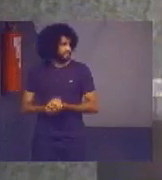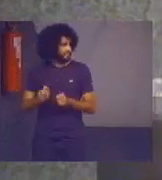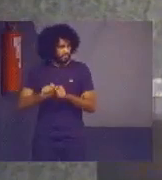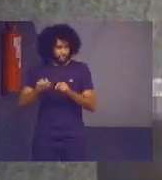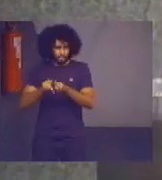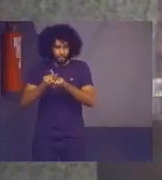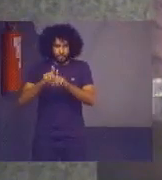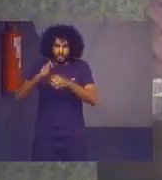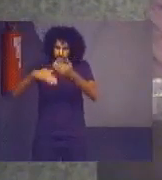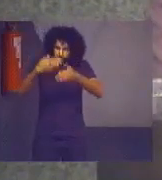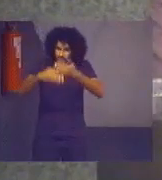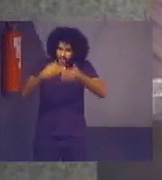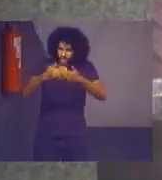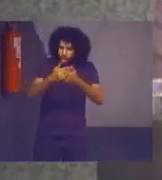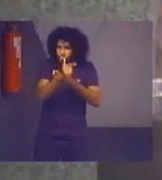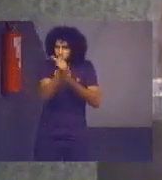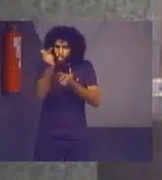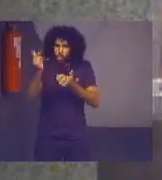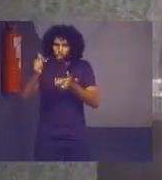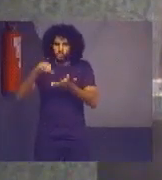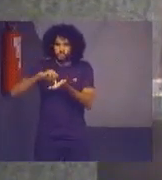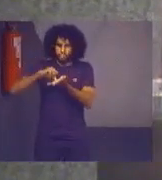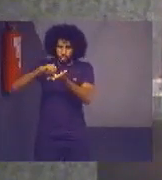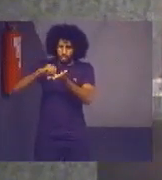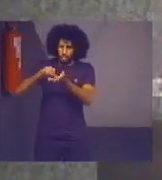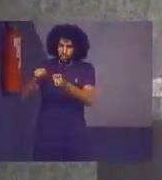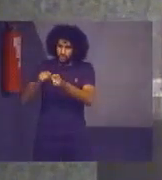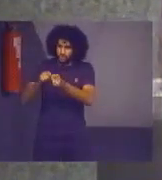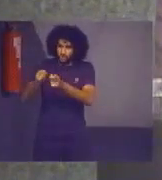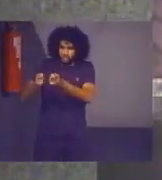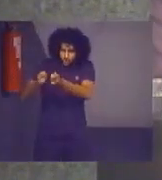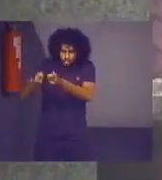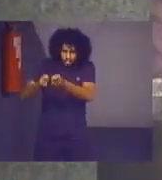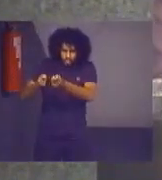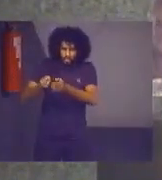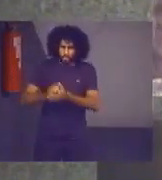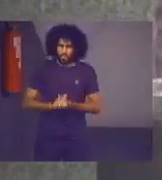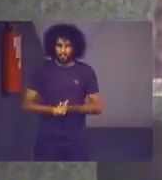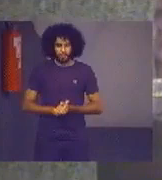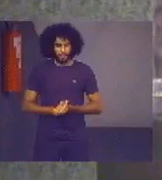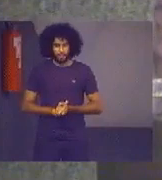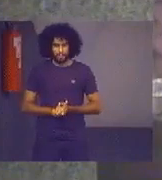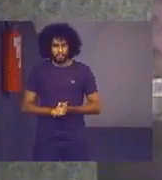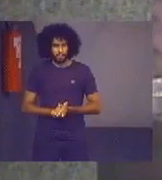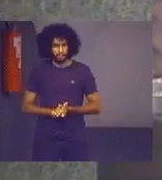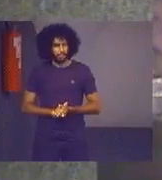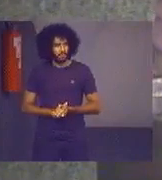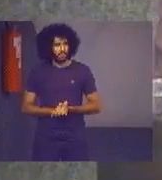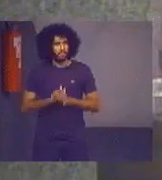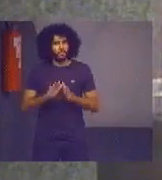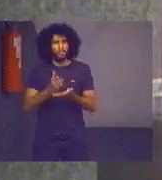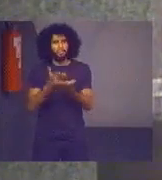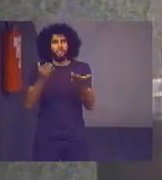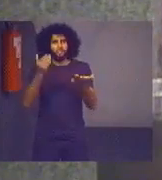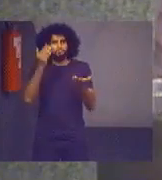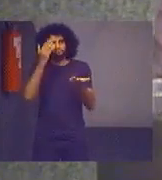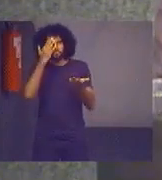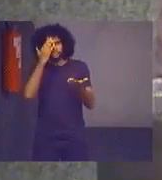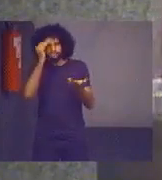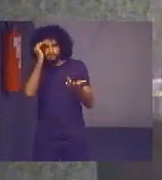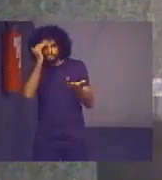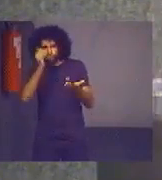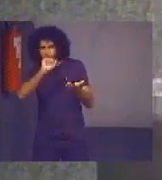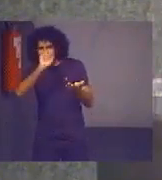também podem ser replicadas para esses outros órgãos de controle. Bom, e como para dar uma ideia para vocês de como que funciona um ciclo